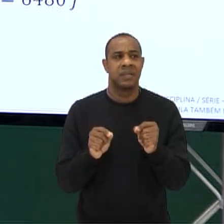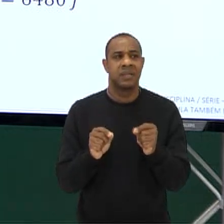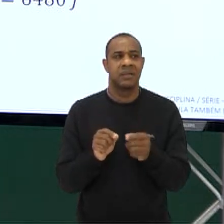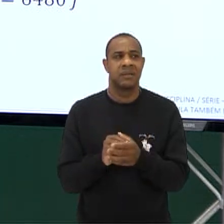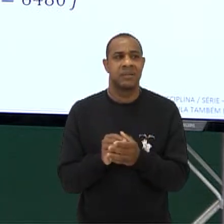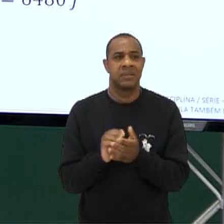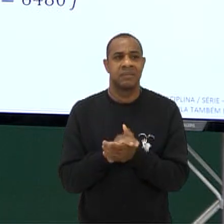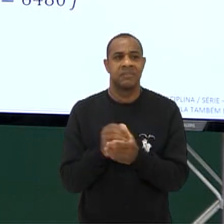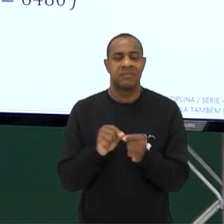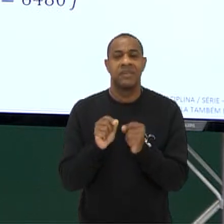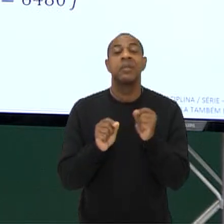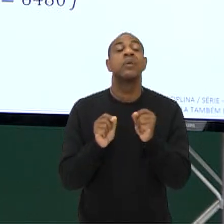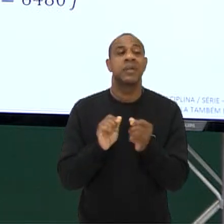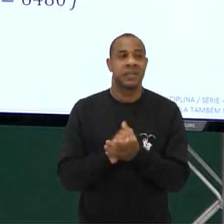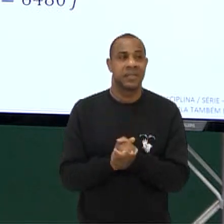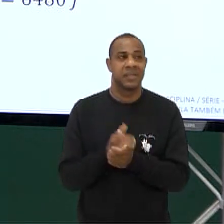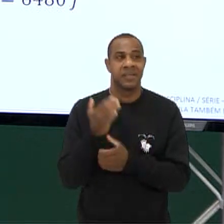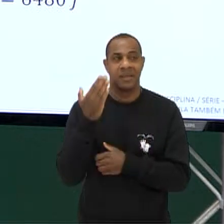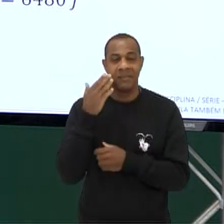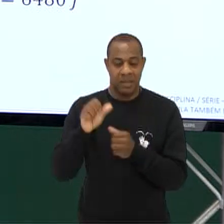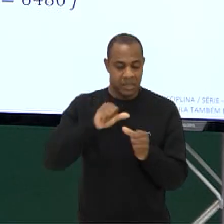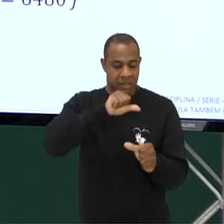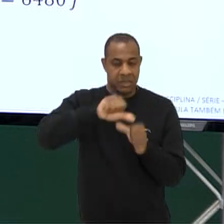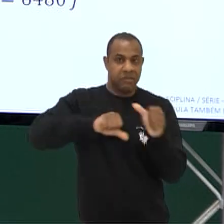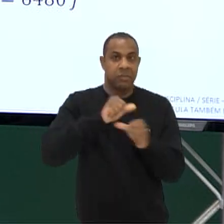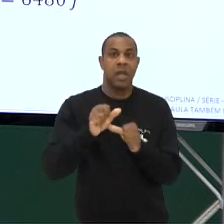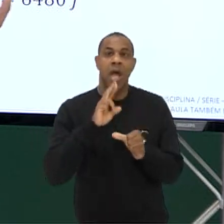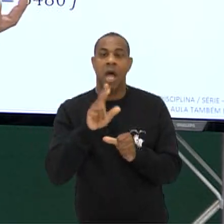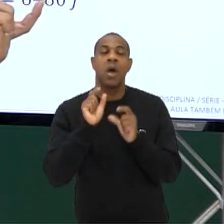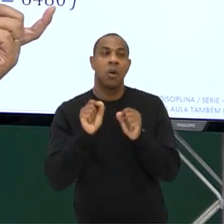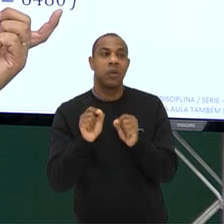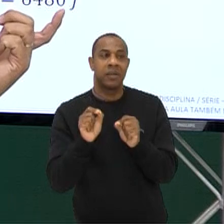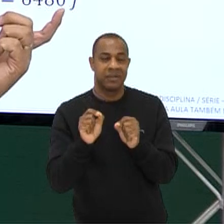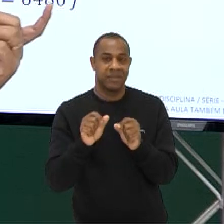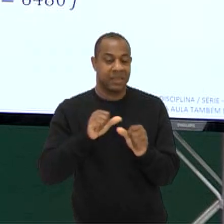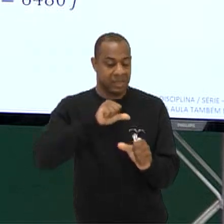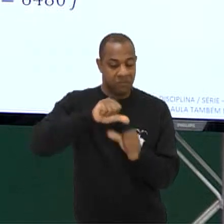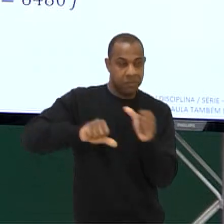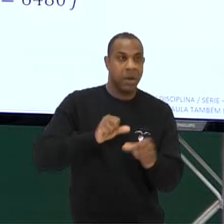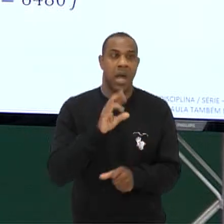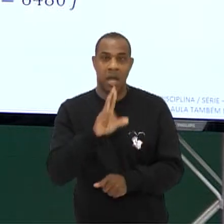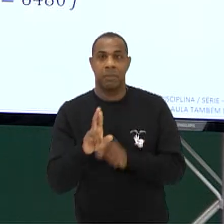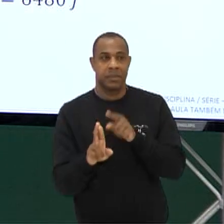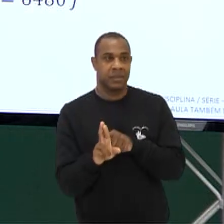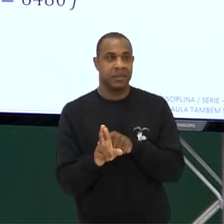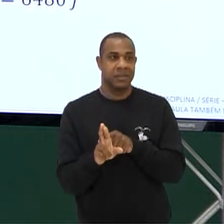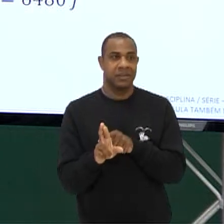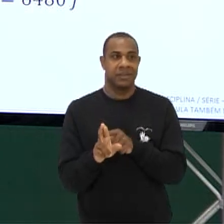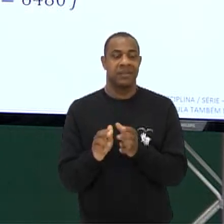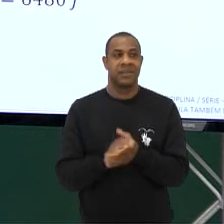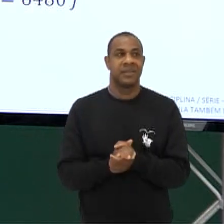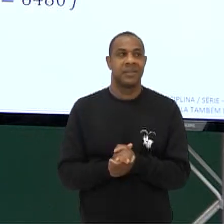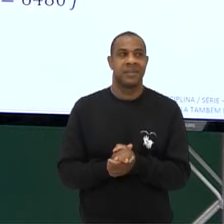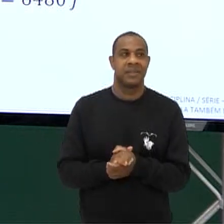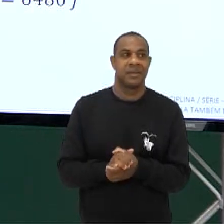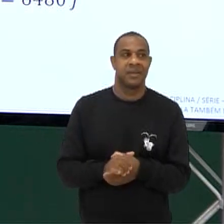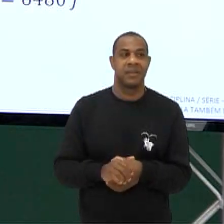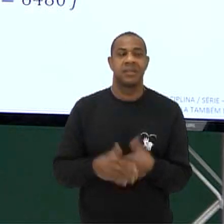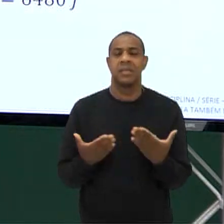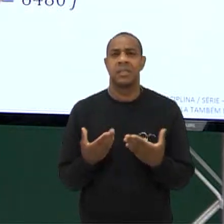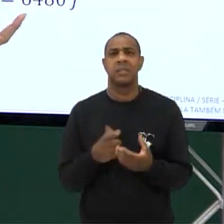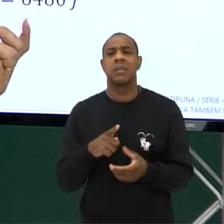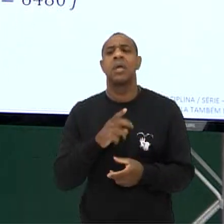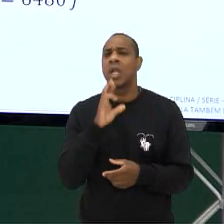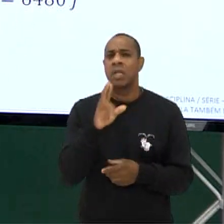aquela Chuchadinha básica Certo Que é transformar o resultado Tem muita gente que Olha isso que morre na praia E fala assim Errei tudo o resultado